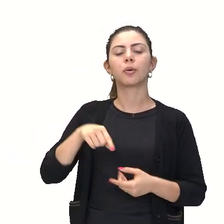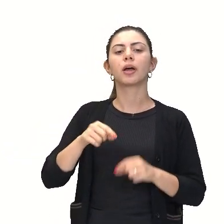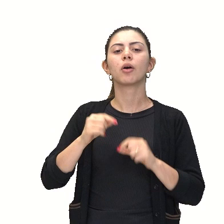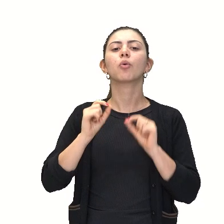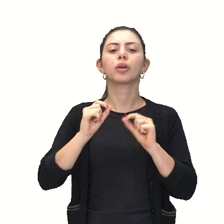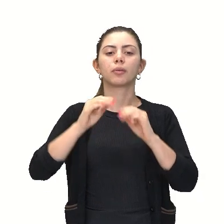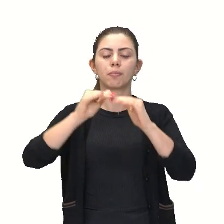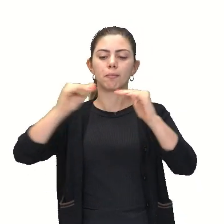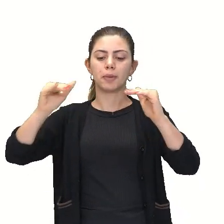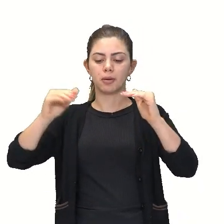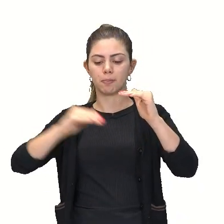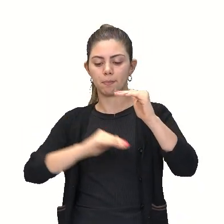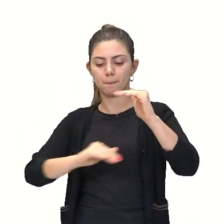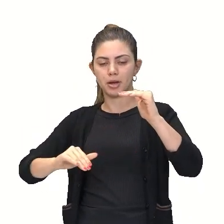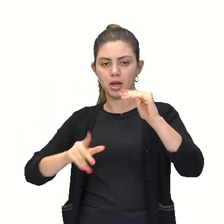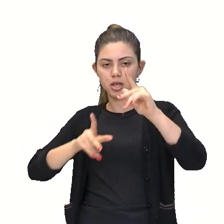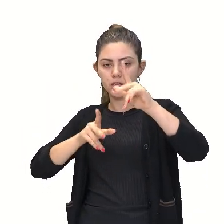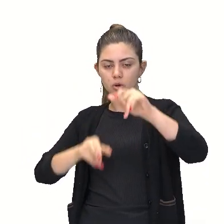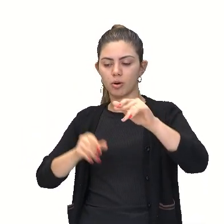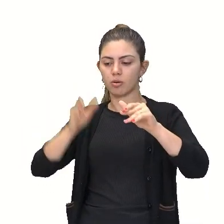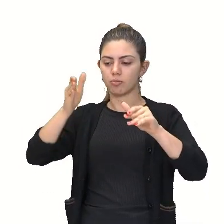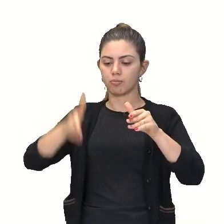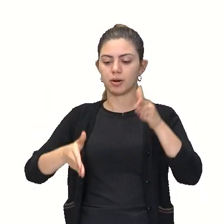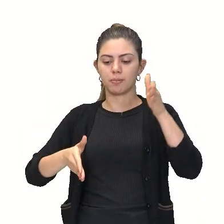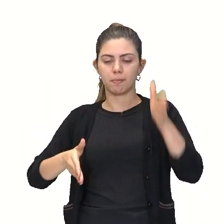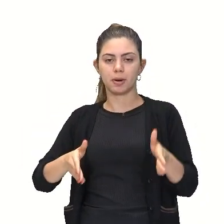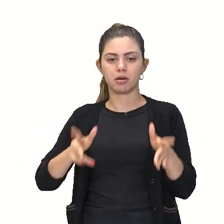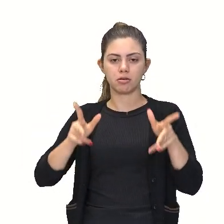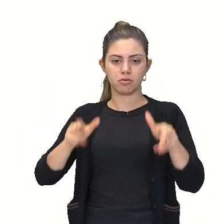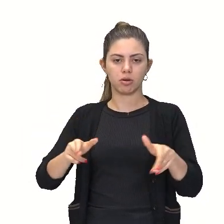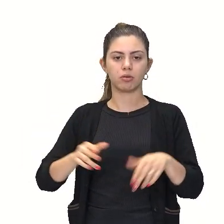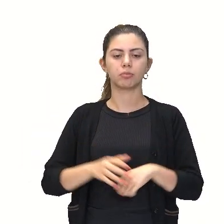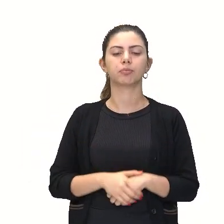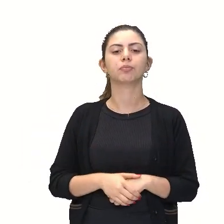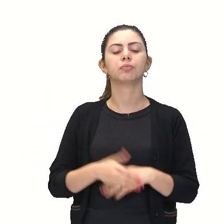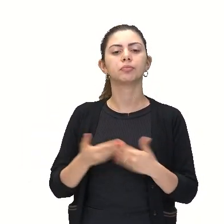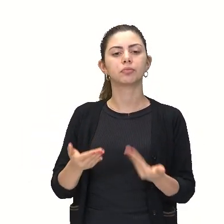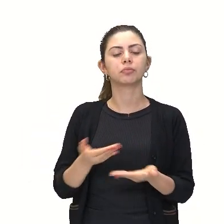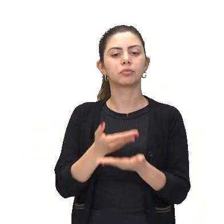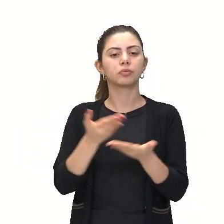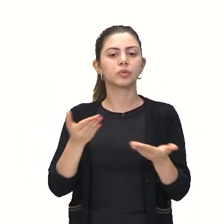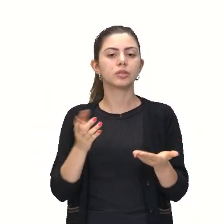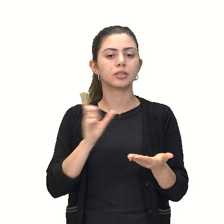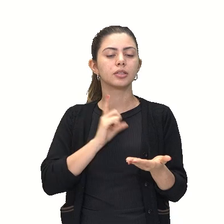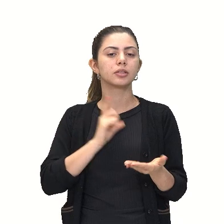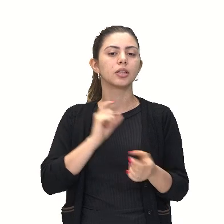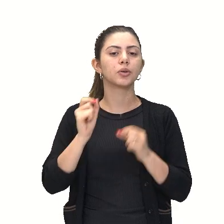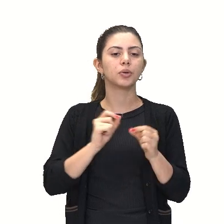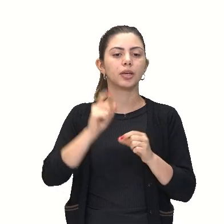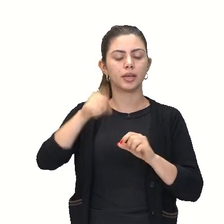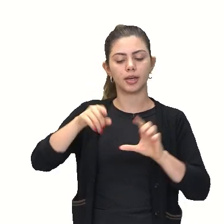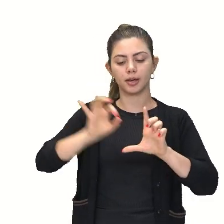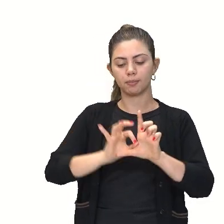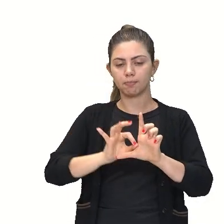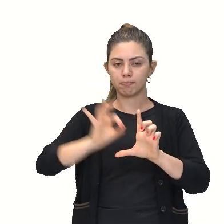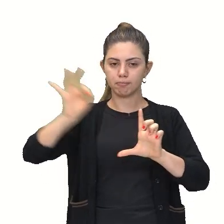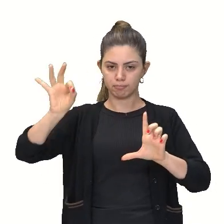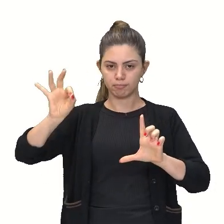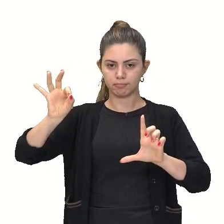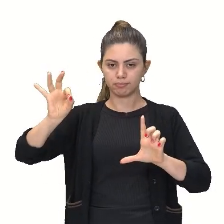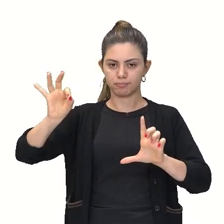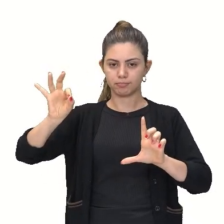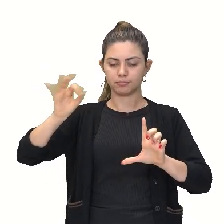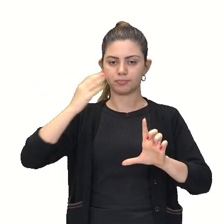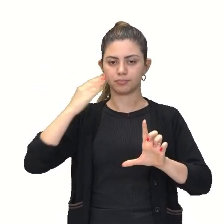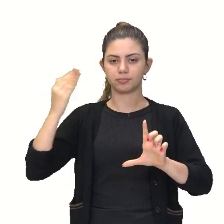este lado e que este é igual a este lado. Então, quando você traça a diagonal, tá